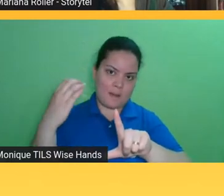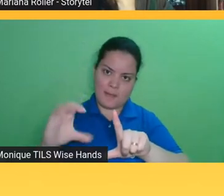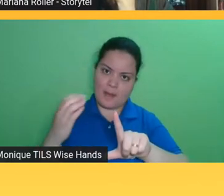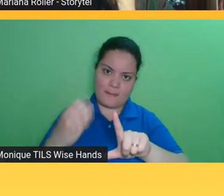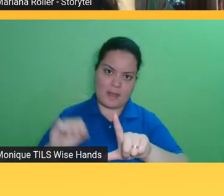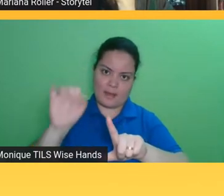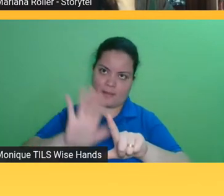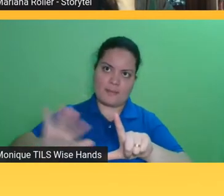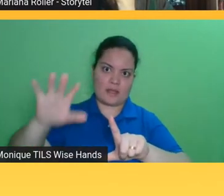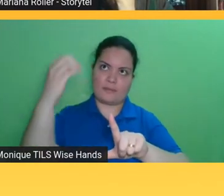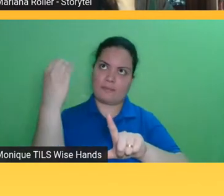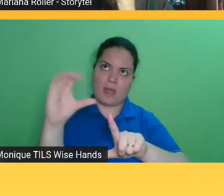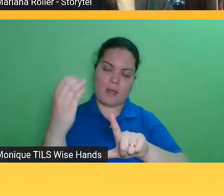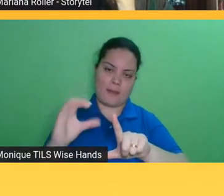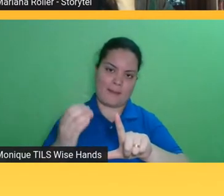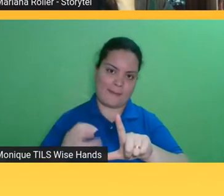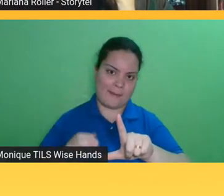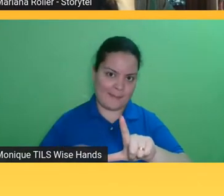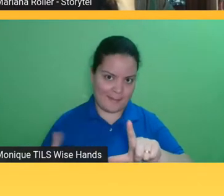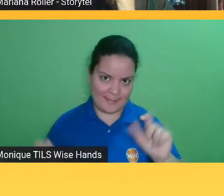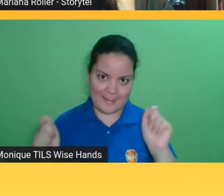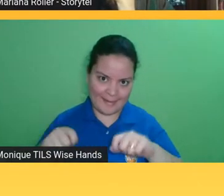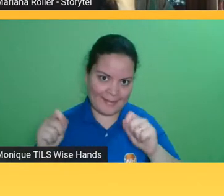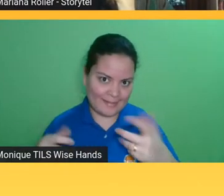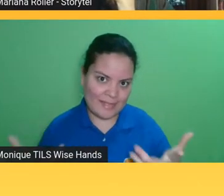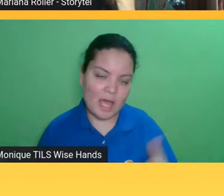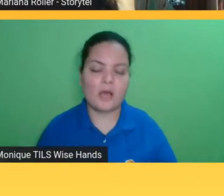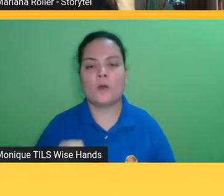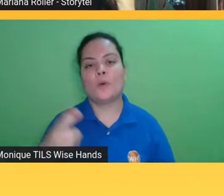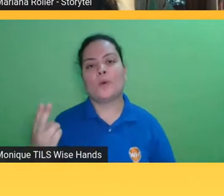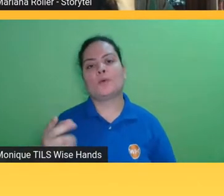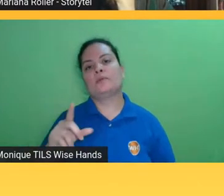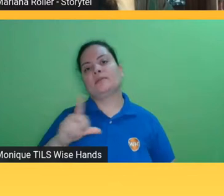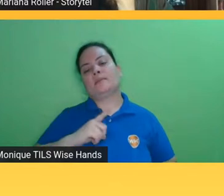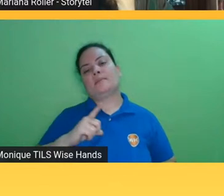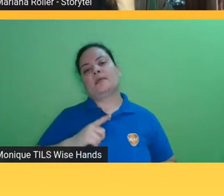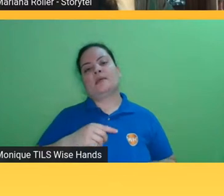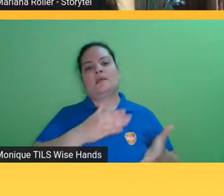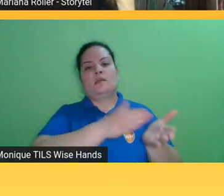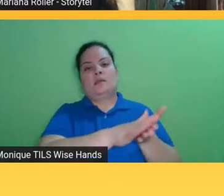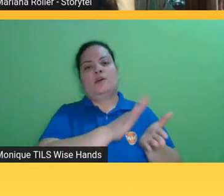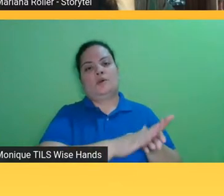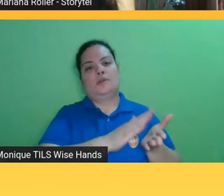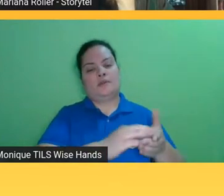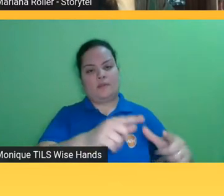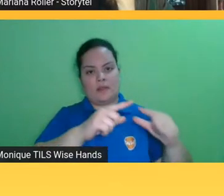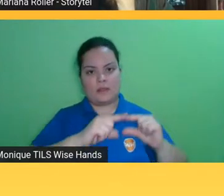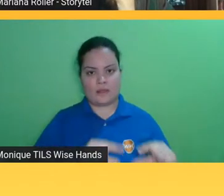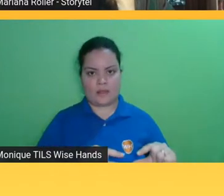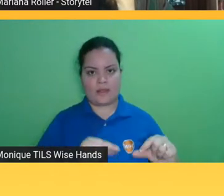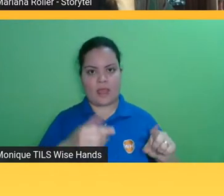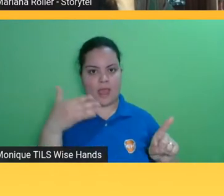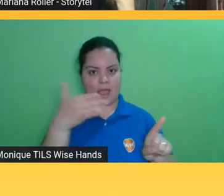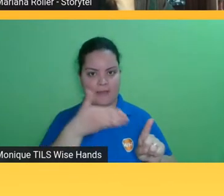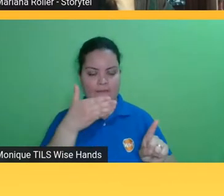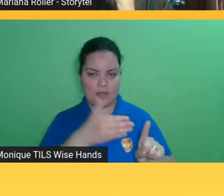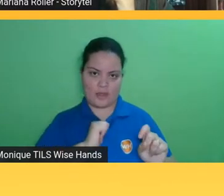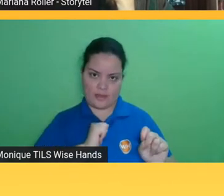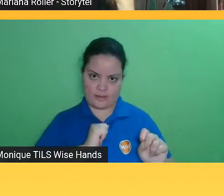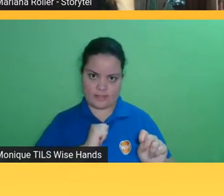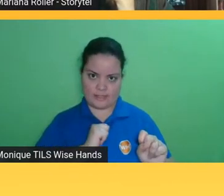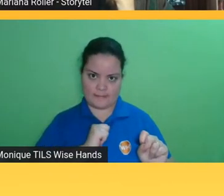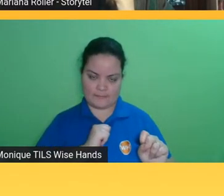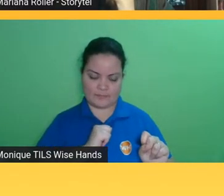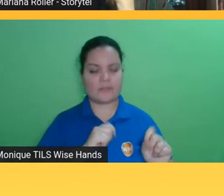autor colocou várias referências de livros de filmes de sites aqui nesse livro no ebook eu posso encher o livro de links então